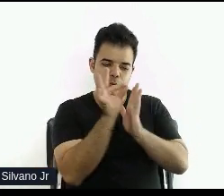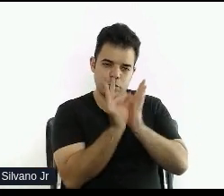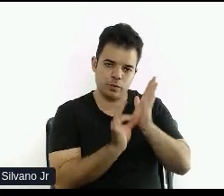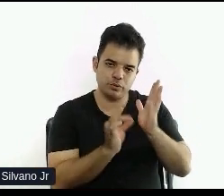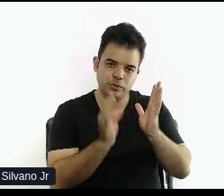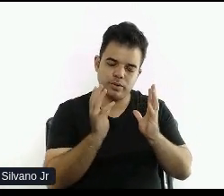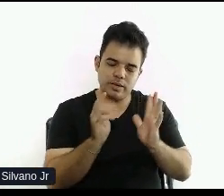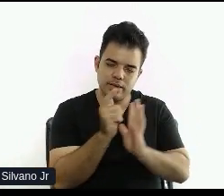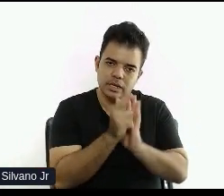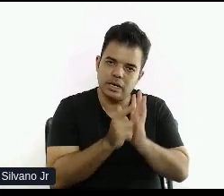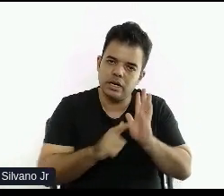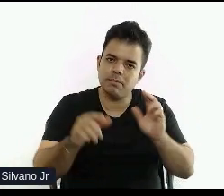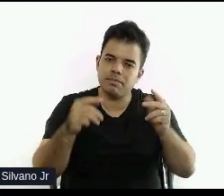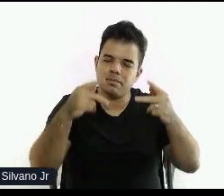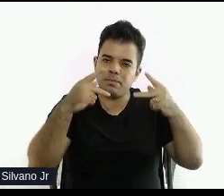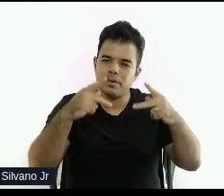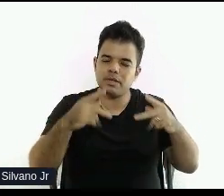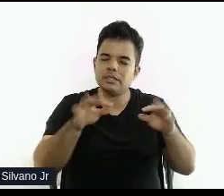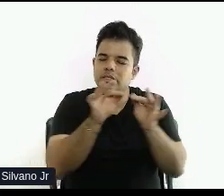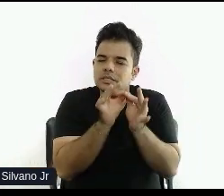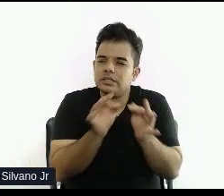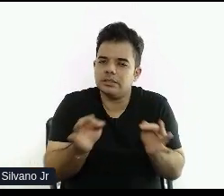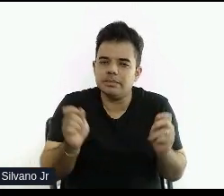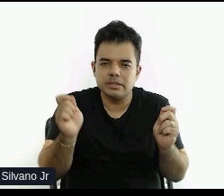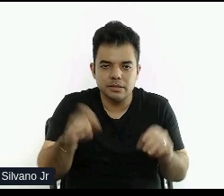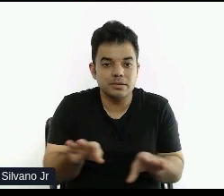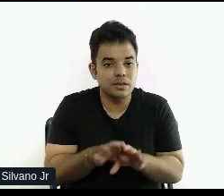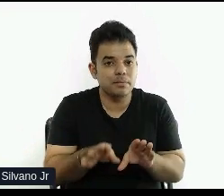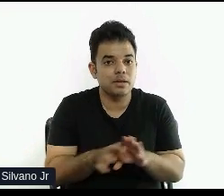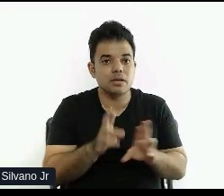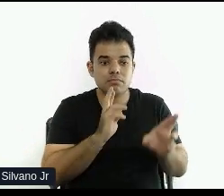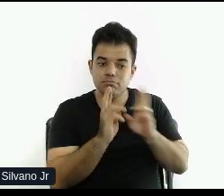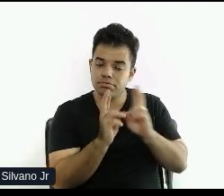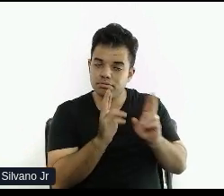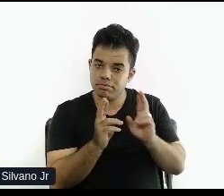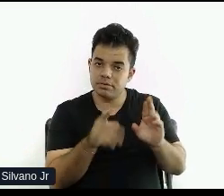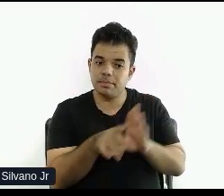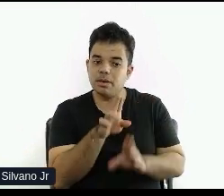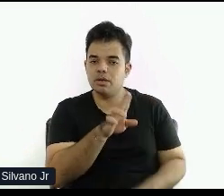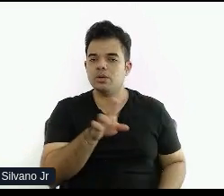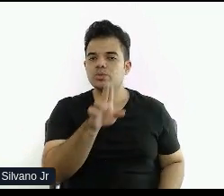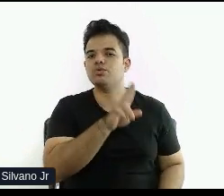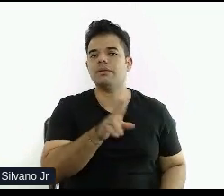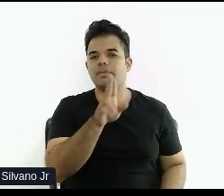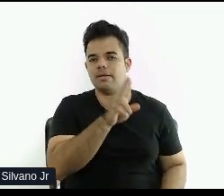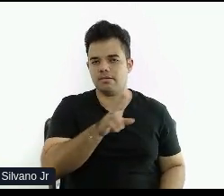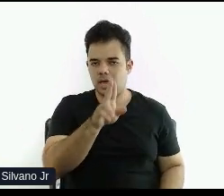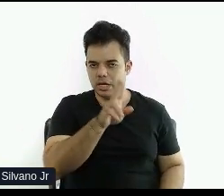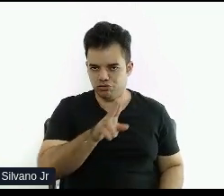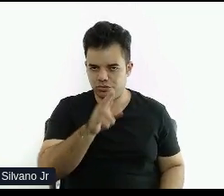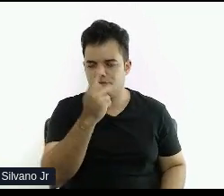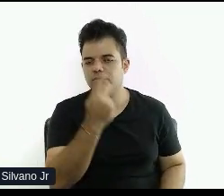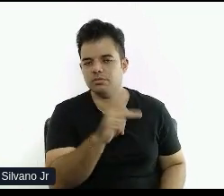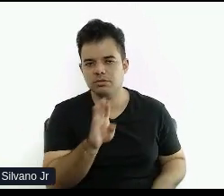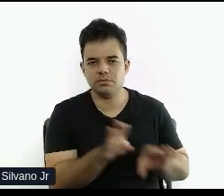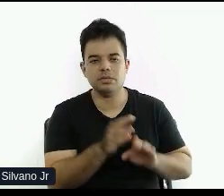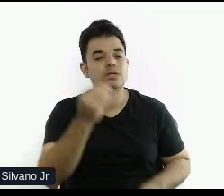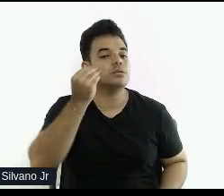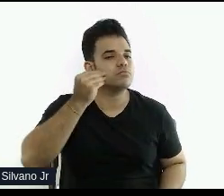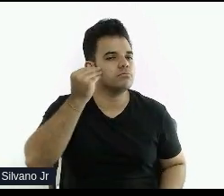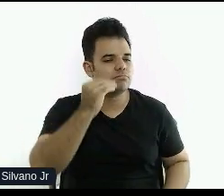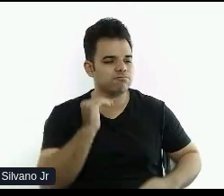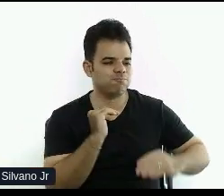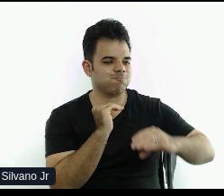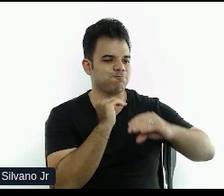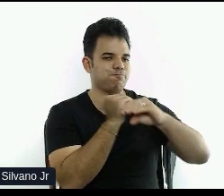faz acontecer. A responsividade, como eu falei também na questão da usabilidade, que traz uma experiência bem equitativa, equivalente